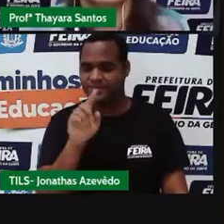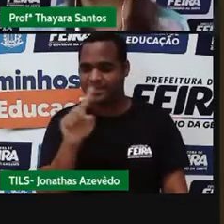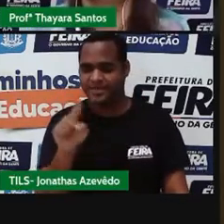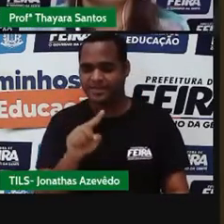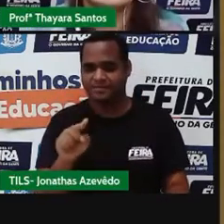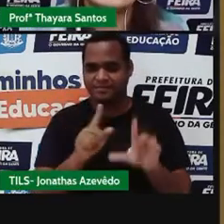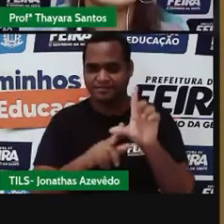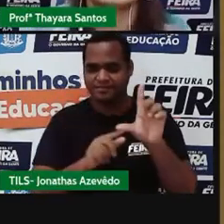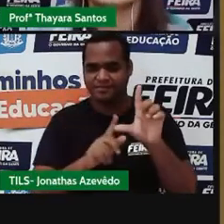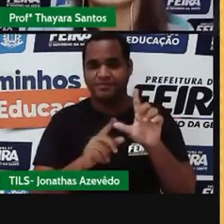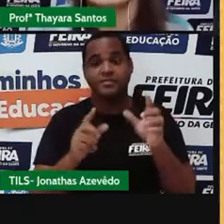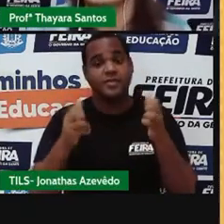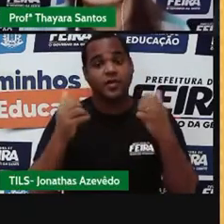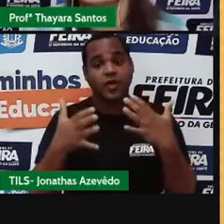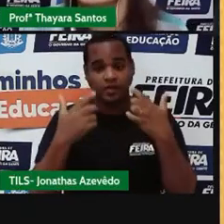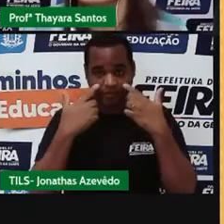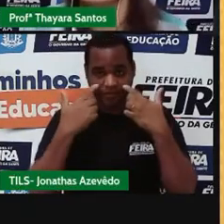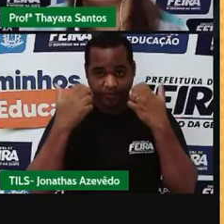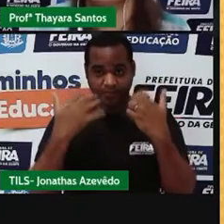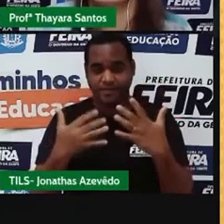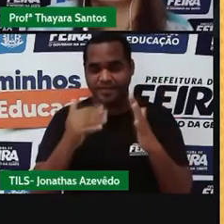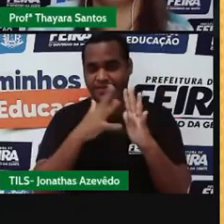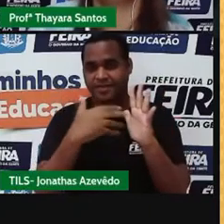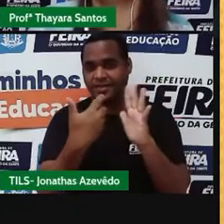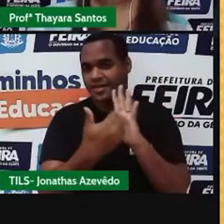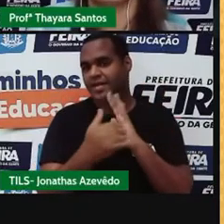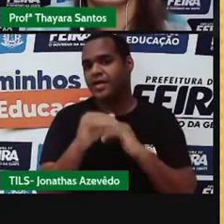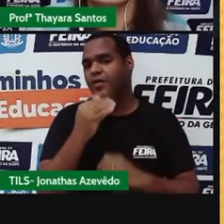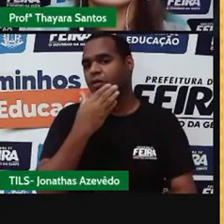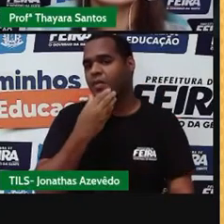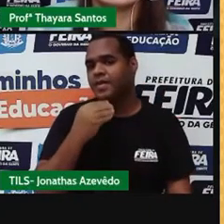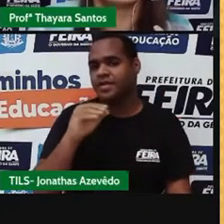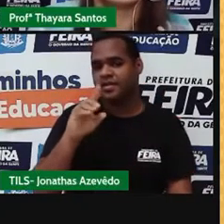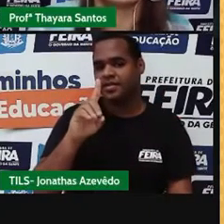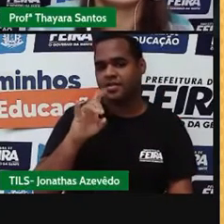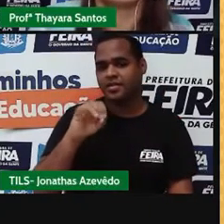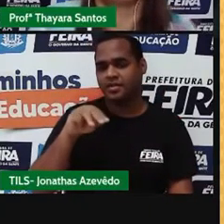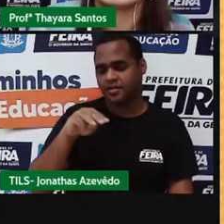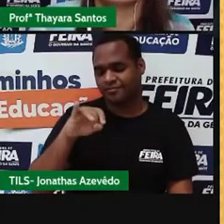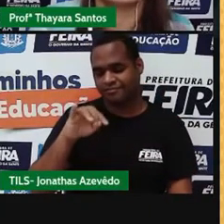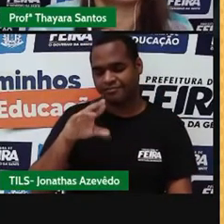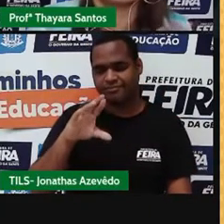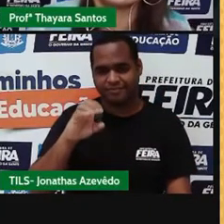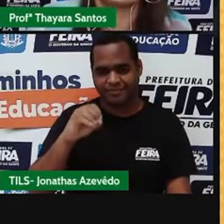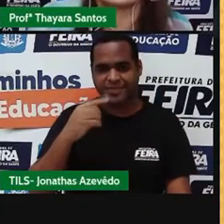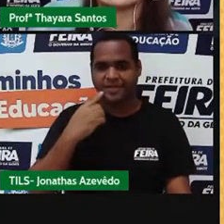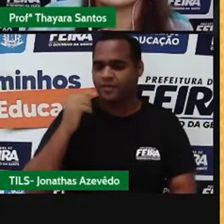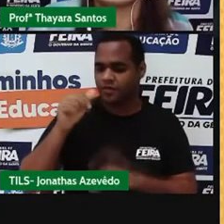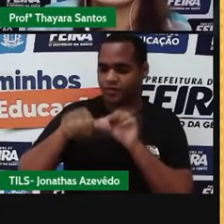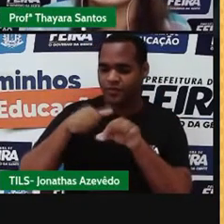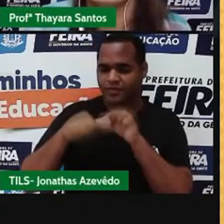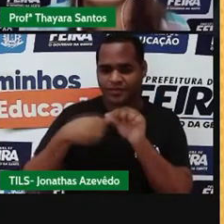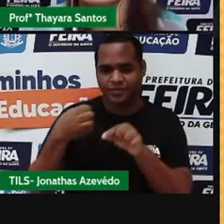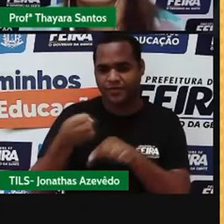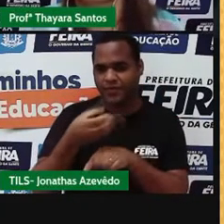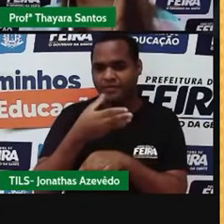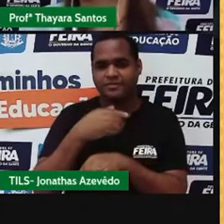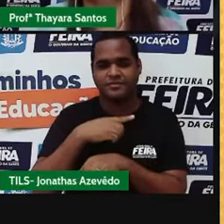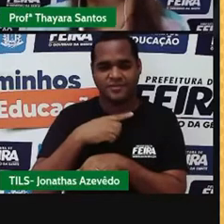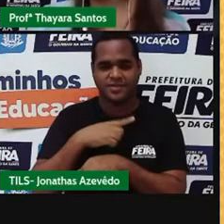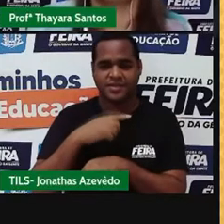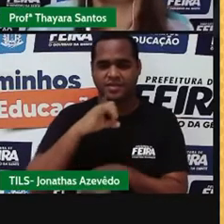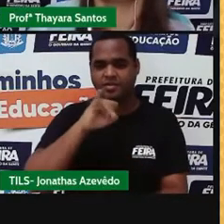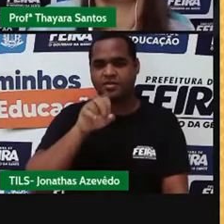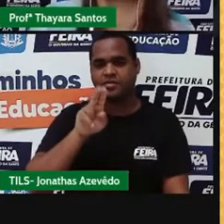A gente viu que a tabela periódica foi criada por Dmitry Mendeleev e ela foi atualizada, a versão mais recente, pelo